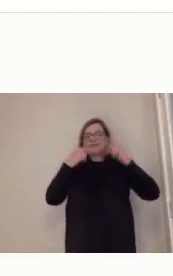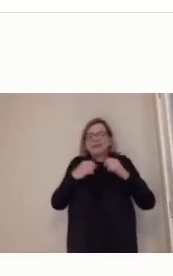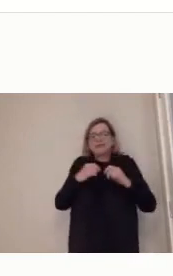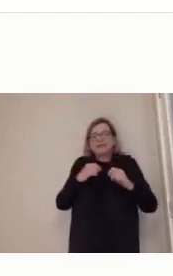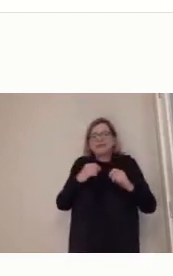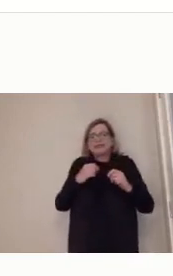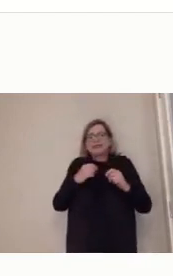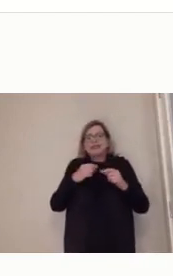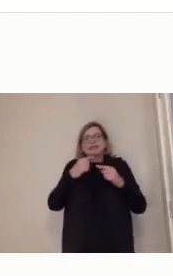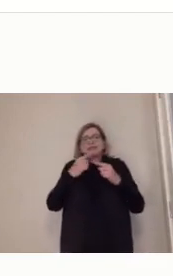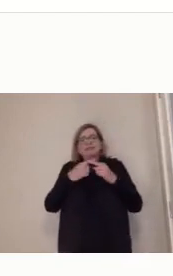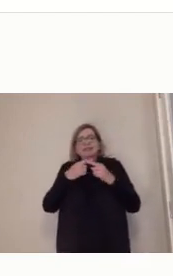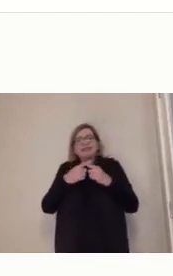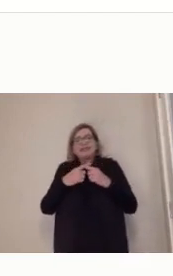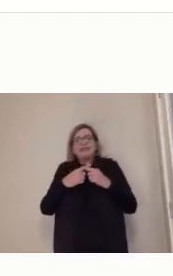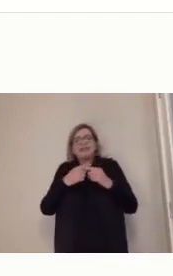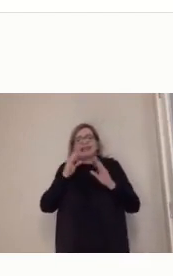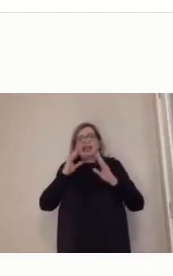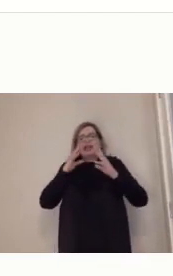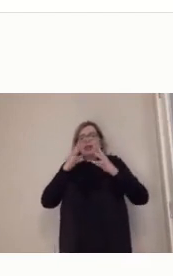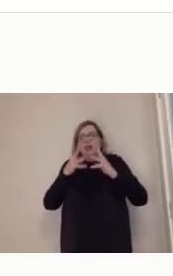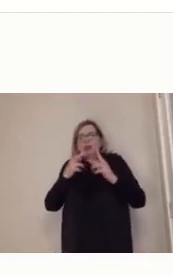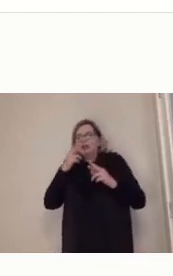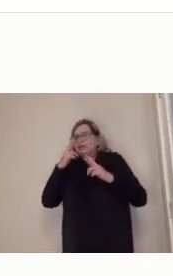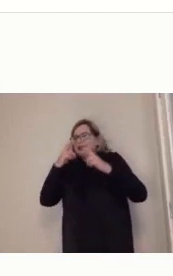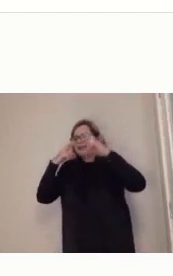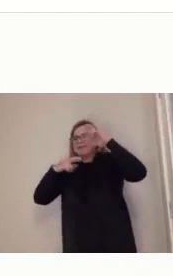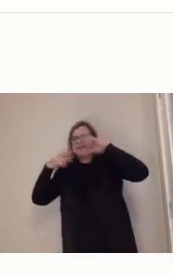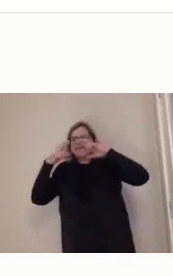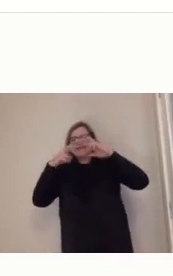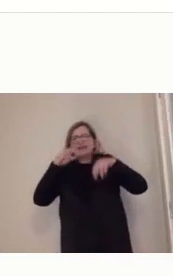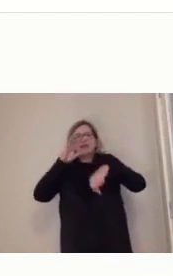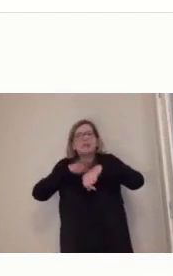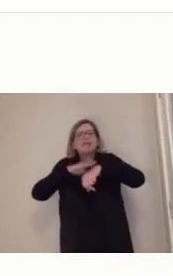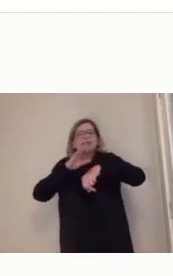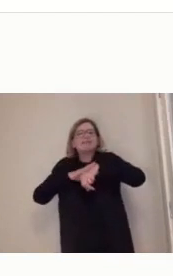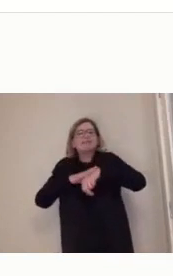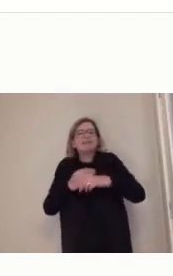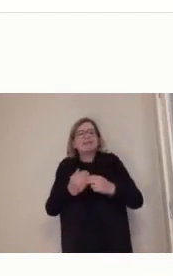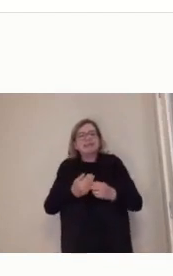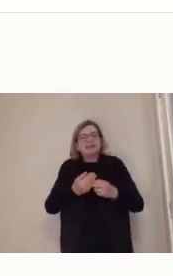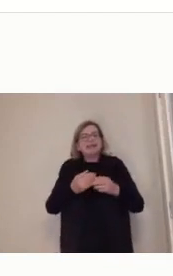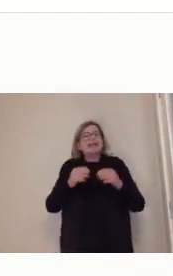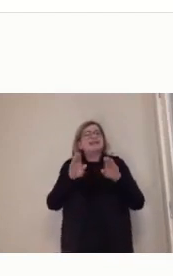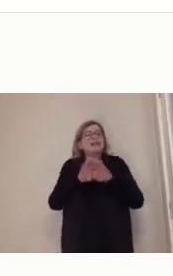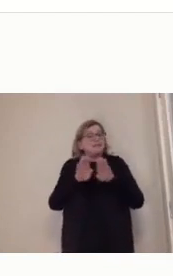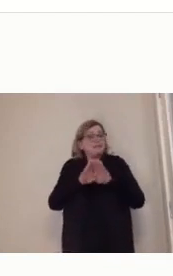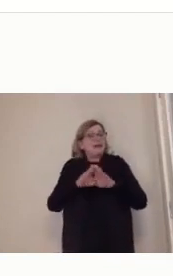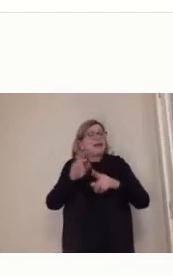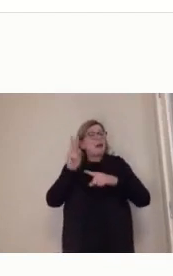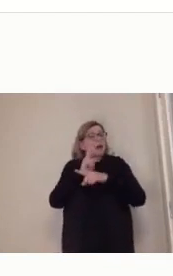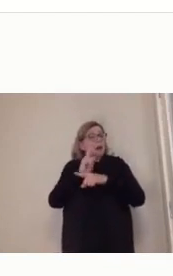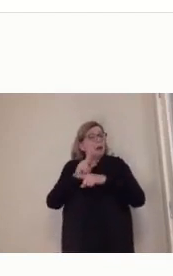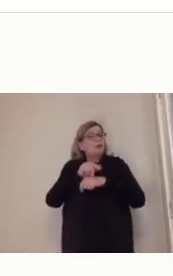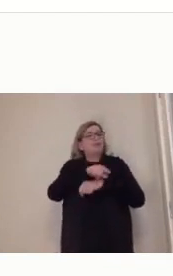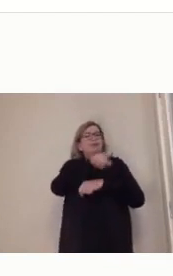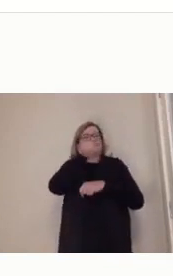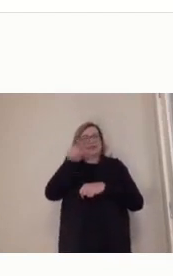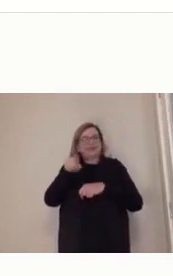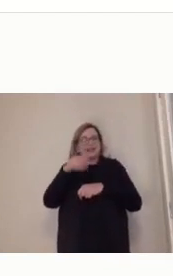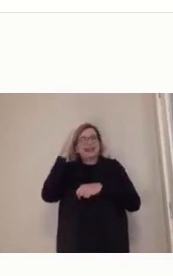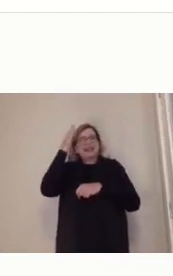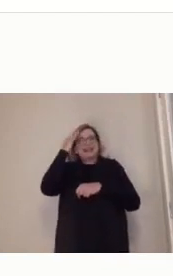perfil que você tem de consumidor, por exemplo, qual é o perfil que você tem de gostar de determinadas